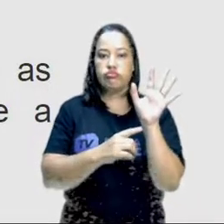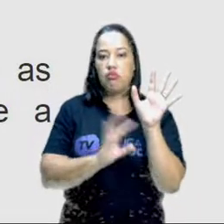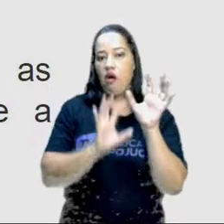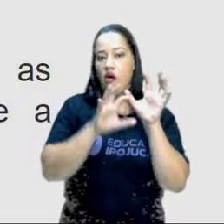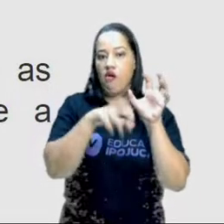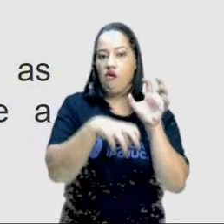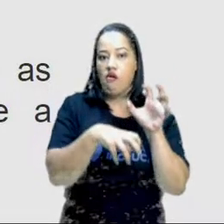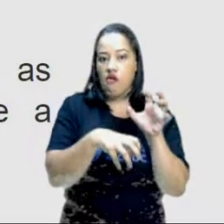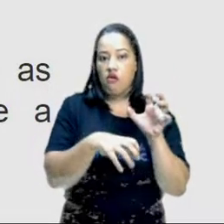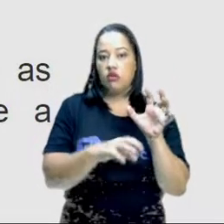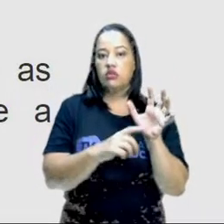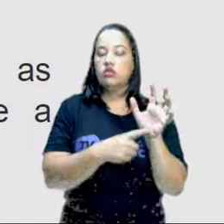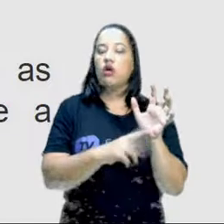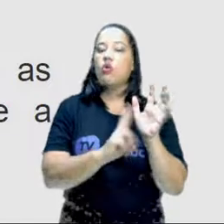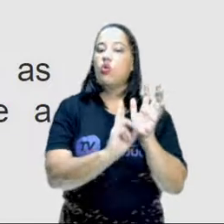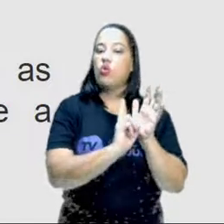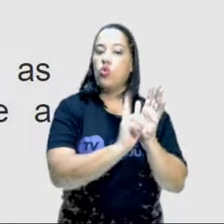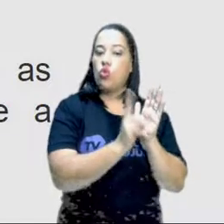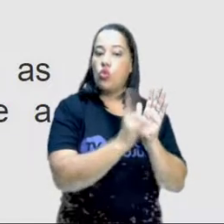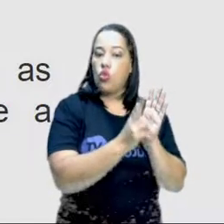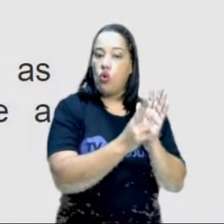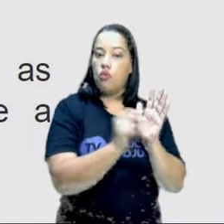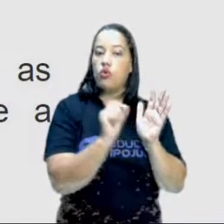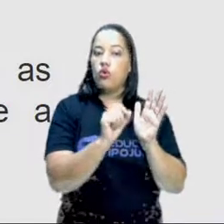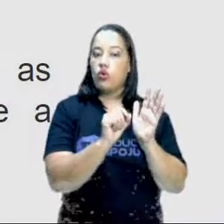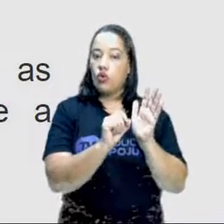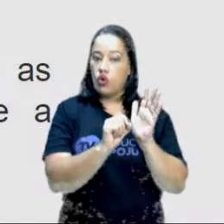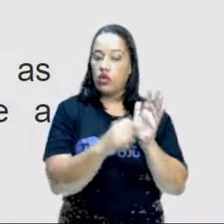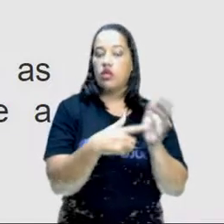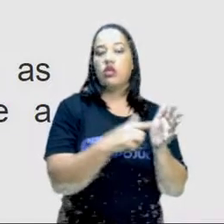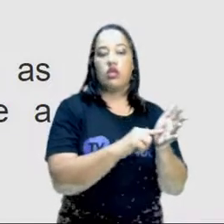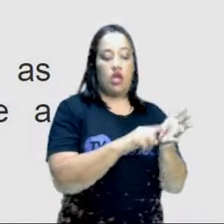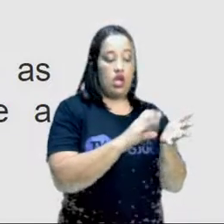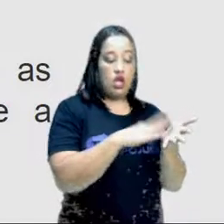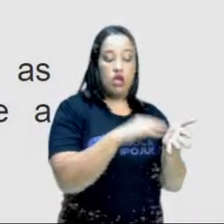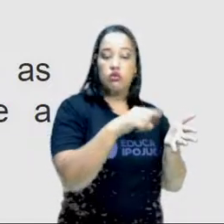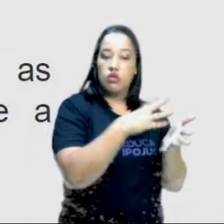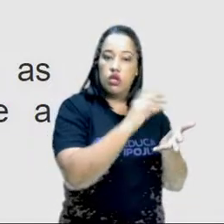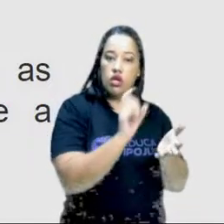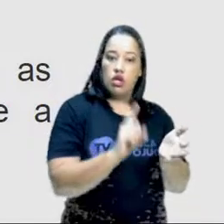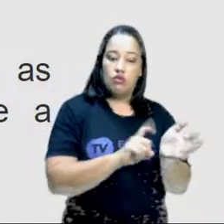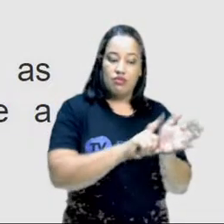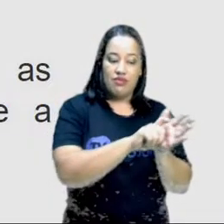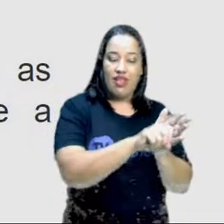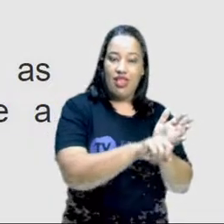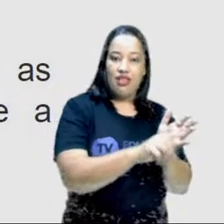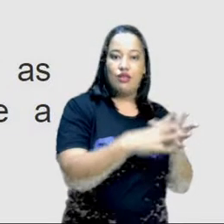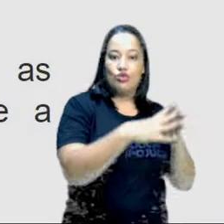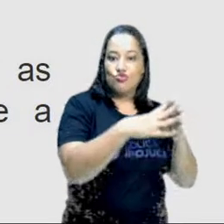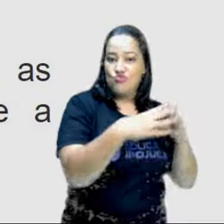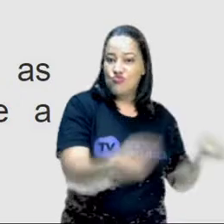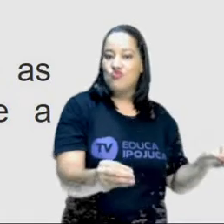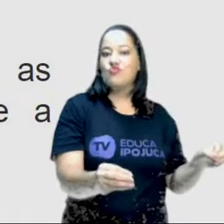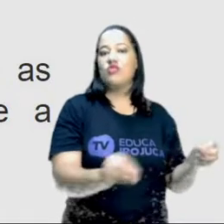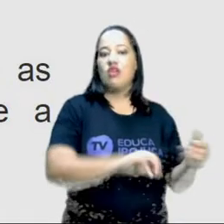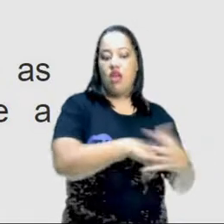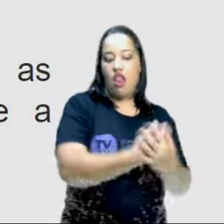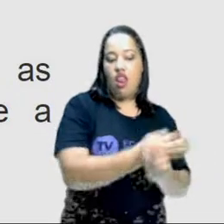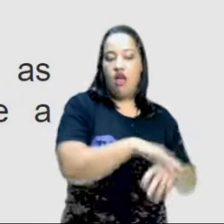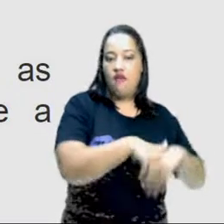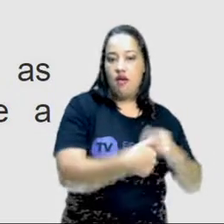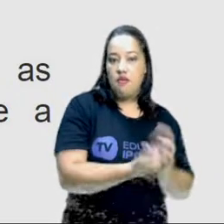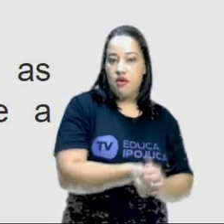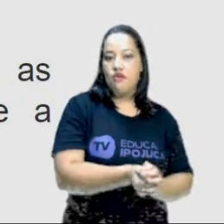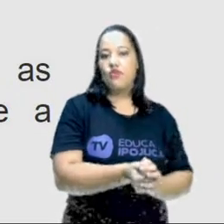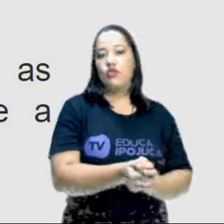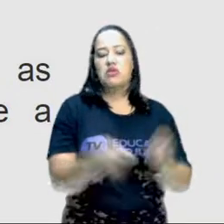E o nome diz o quê? Afaste os bichos, lave as mãos. Será que existe uma relação entre a escrita